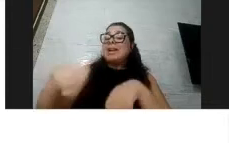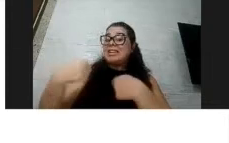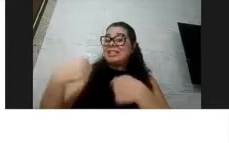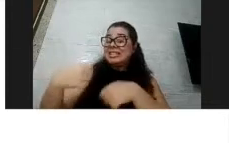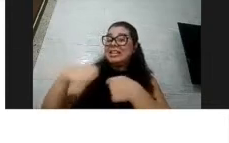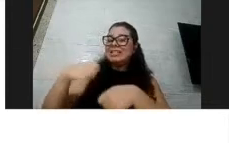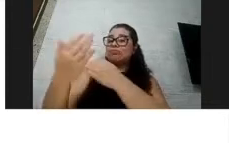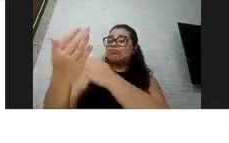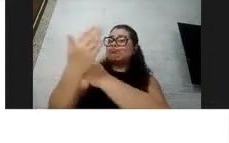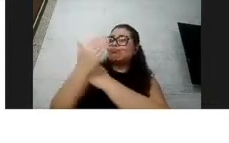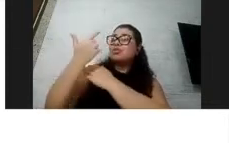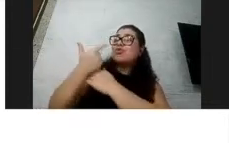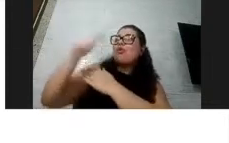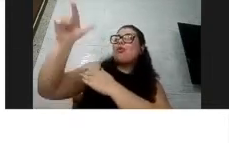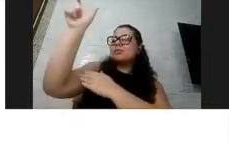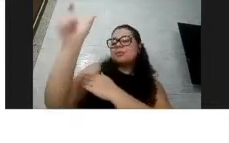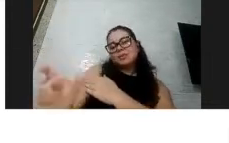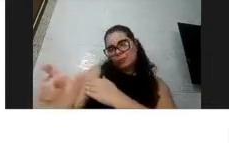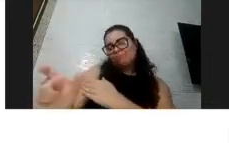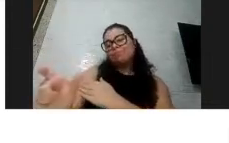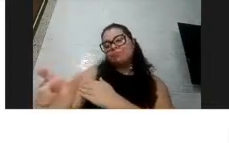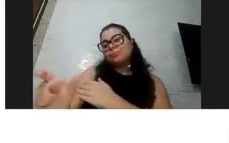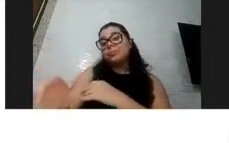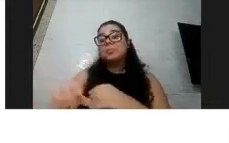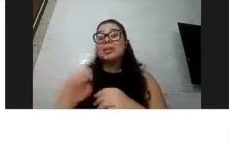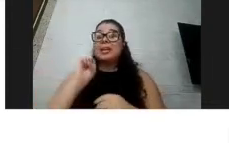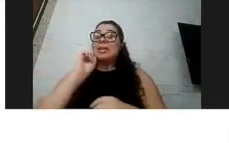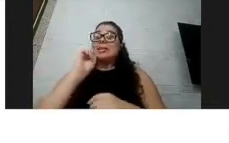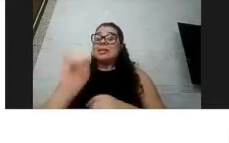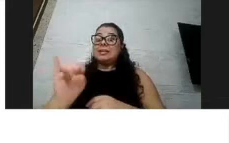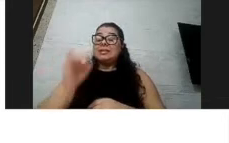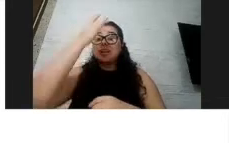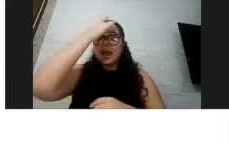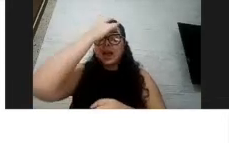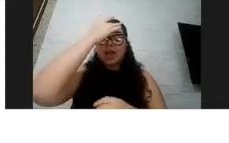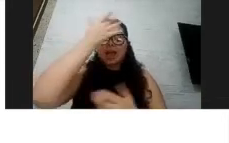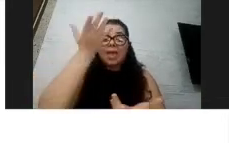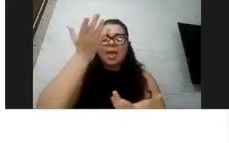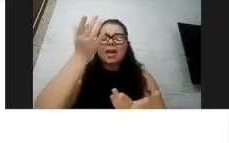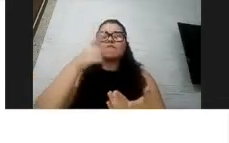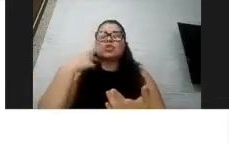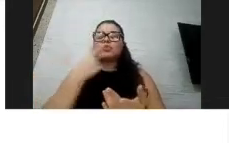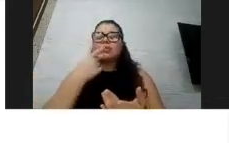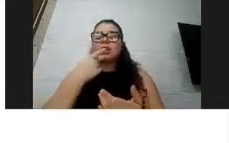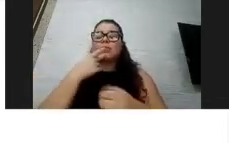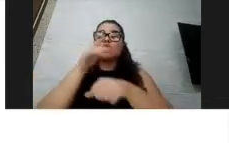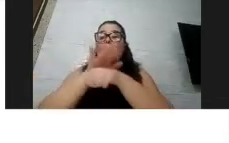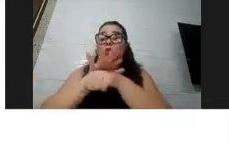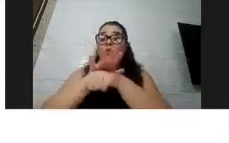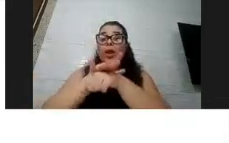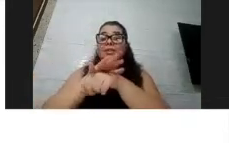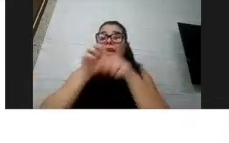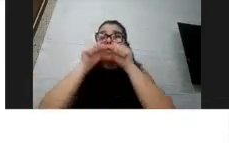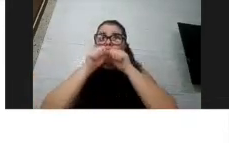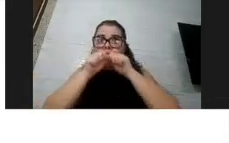obviamente quando a gente está falando numa doença infecciosa, infectocontagiosa, quanto maior o